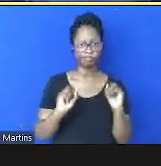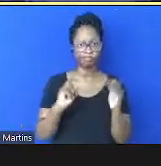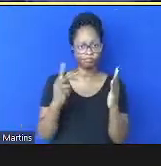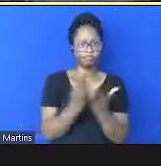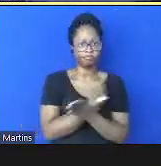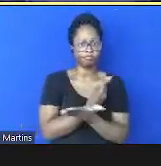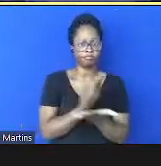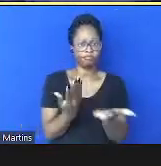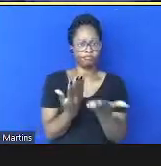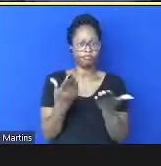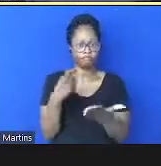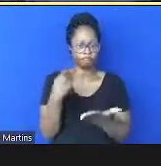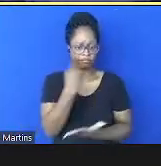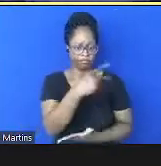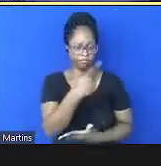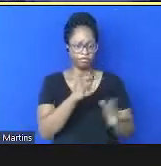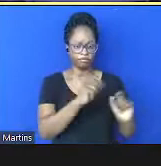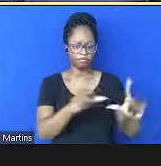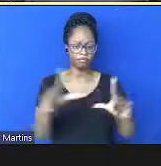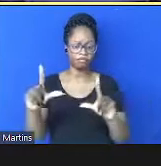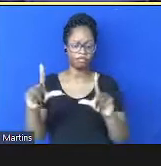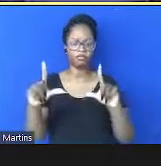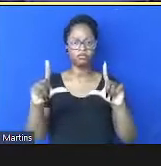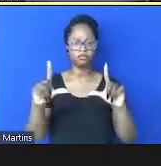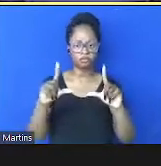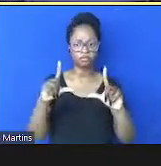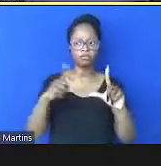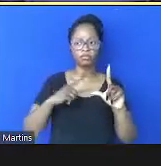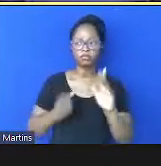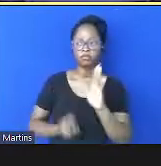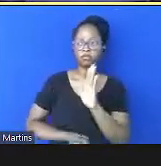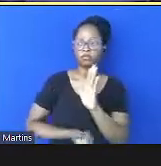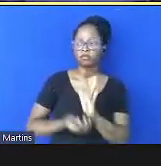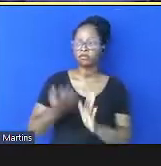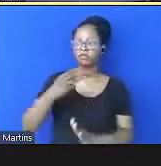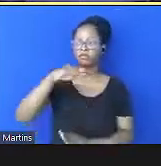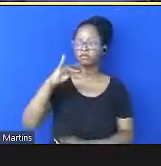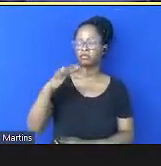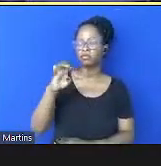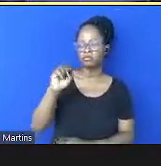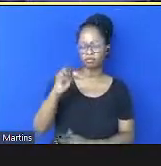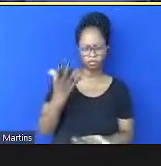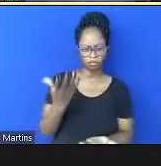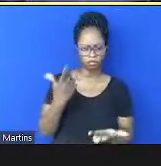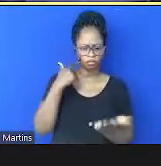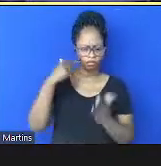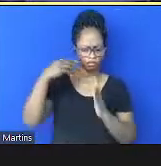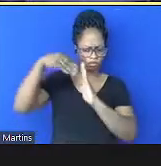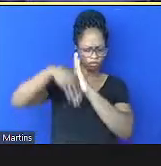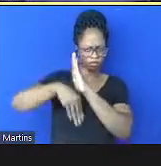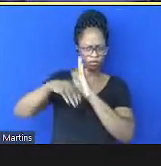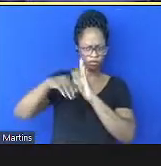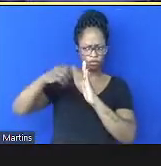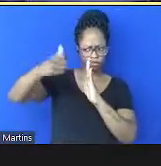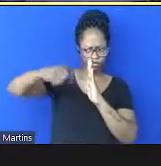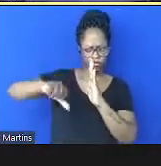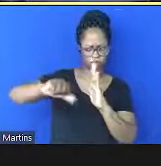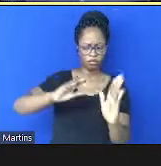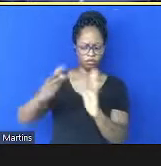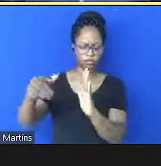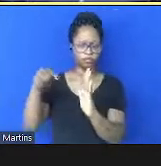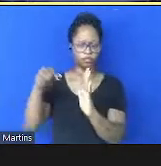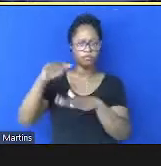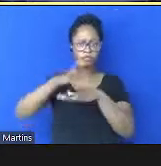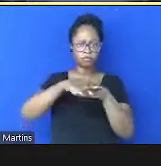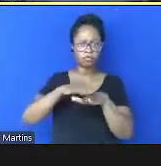até em níveis de milhões então aqui nos casos piores e aqui foi feito pela